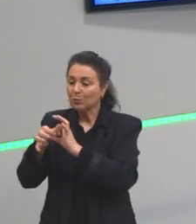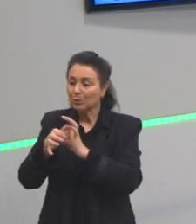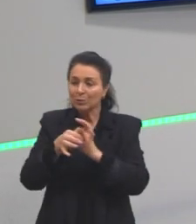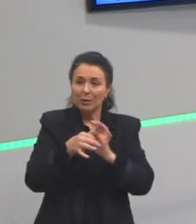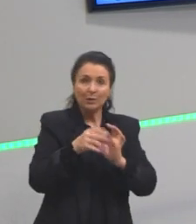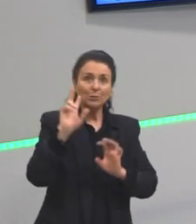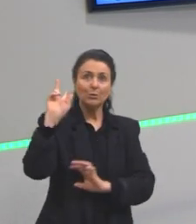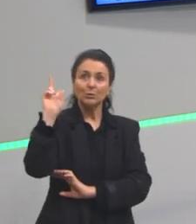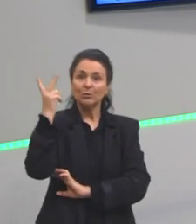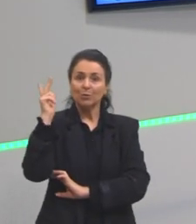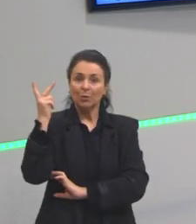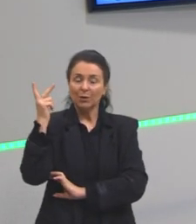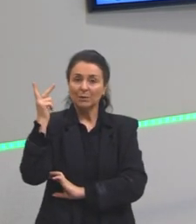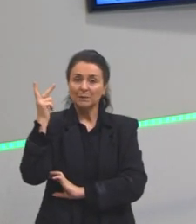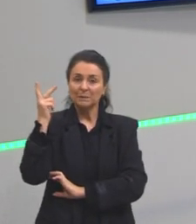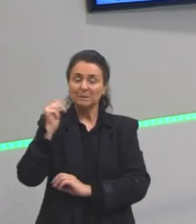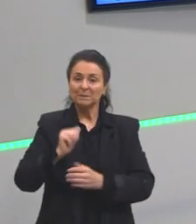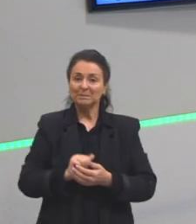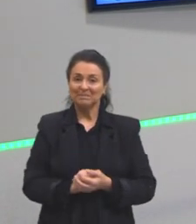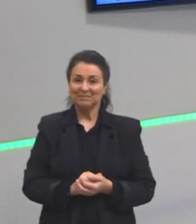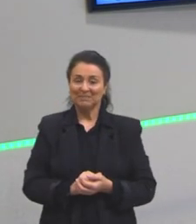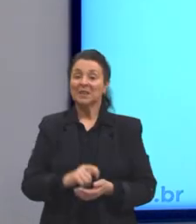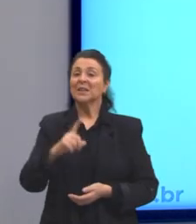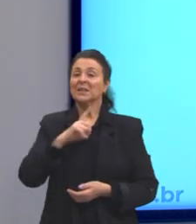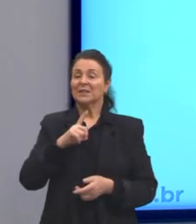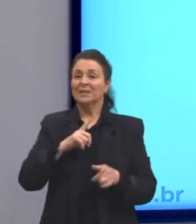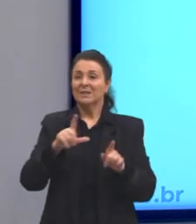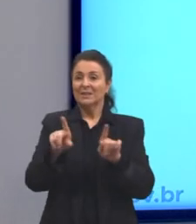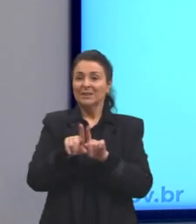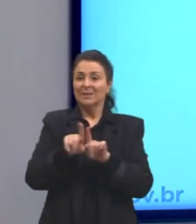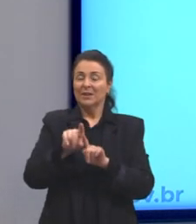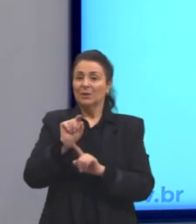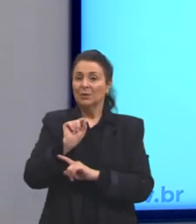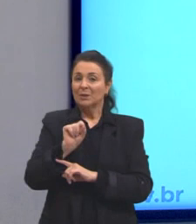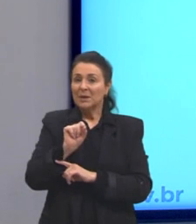que está passando naquele momento. E temos também o quê?